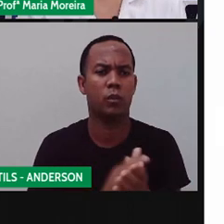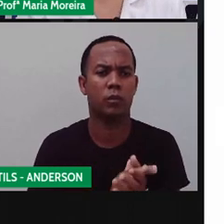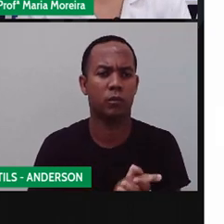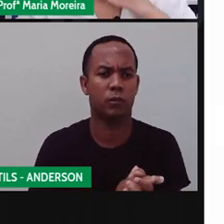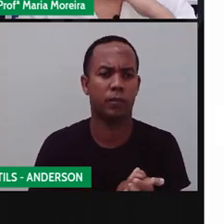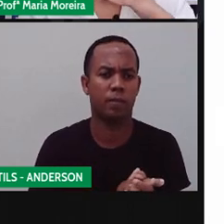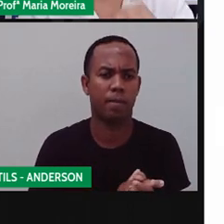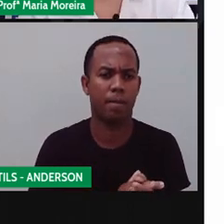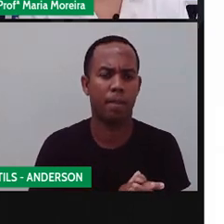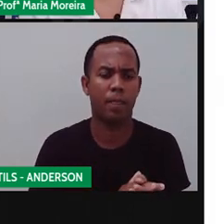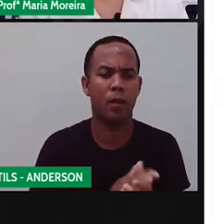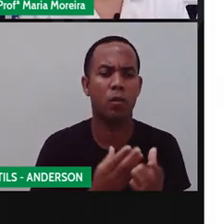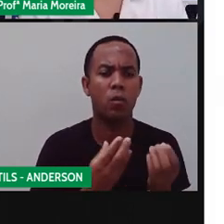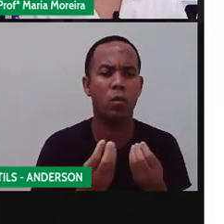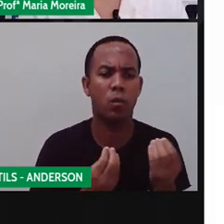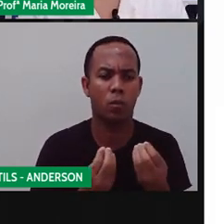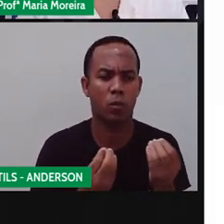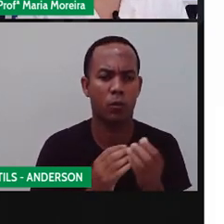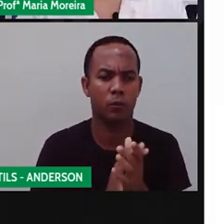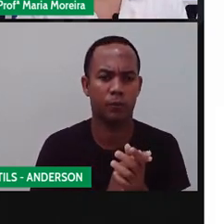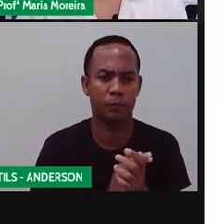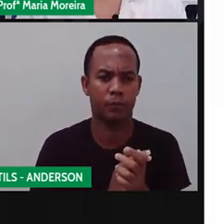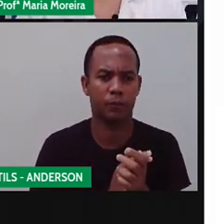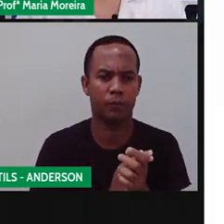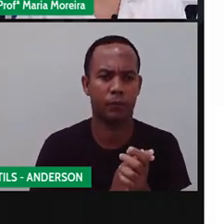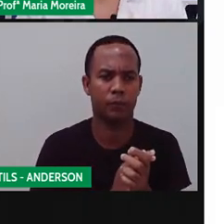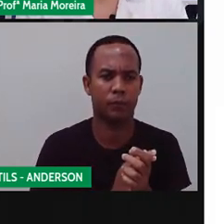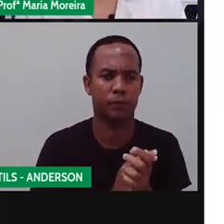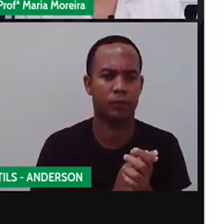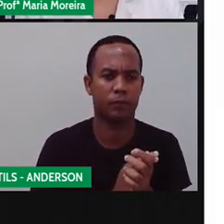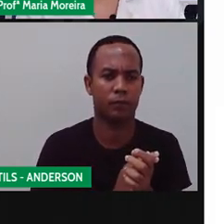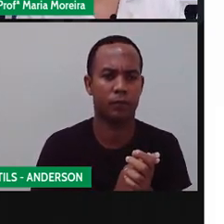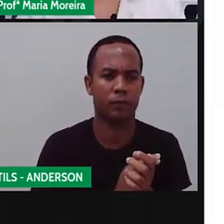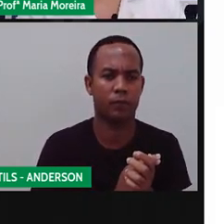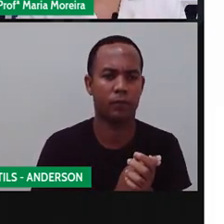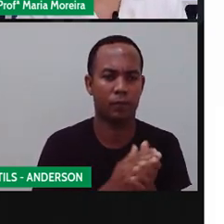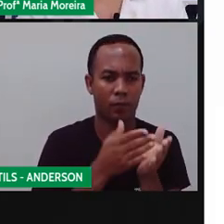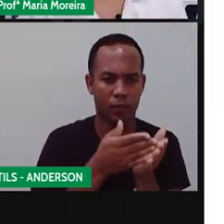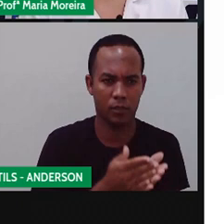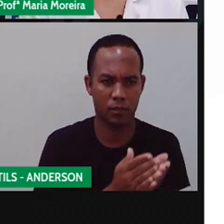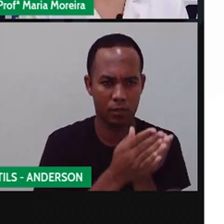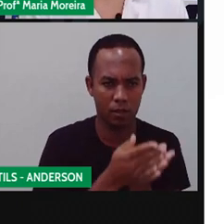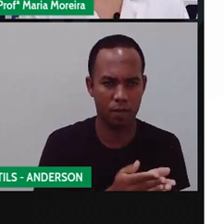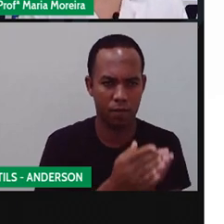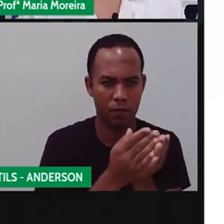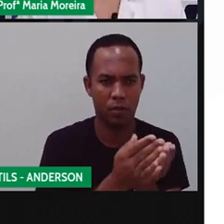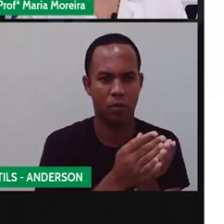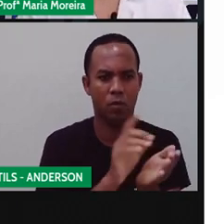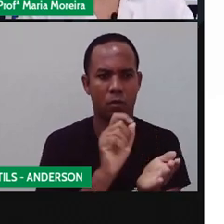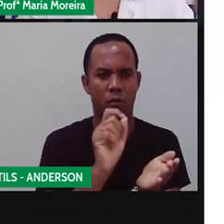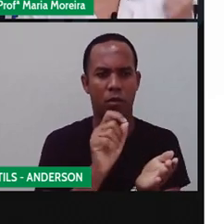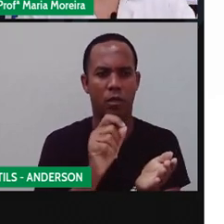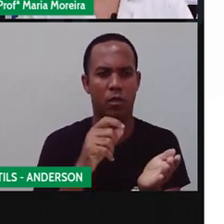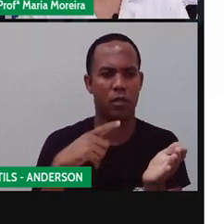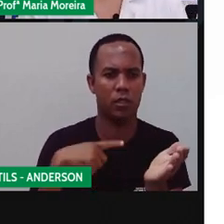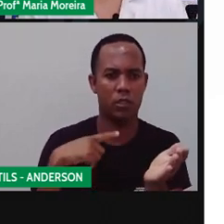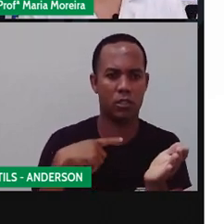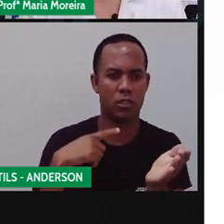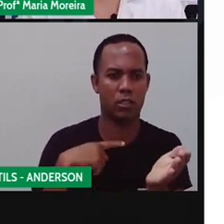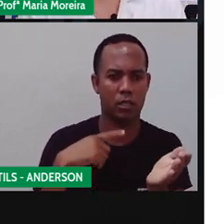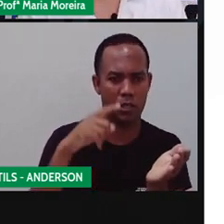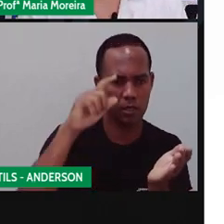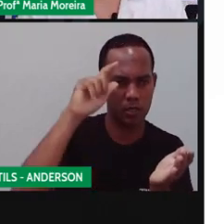nome pra vocês conseguirem enxergar direitinho. O que são os navios negreiros? Eram embarcações que traziam esses